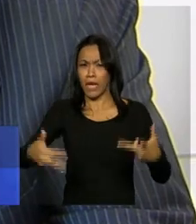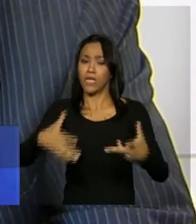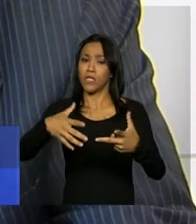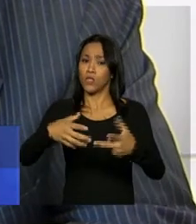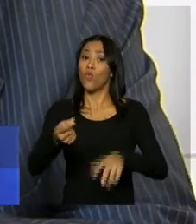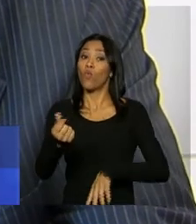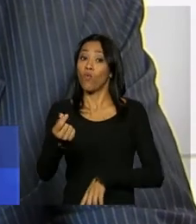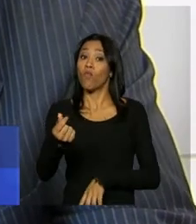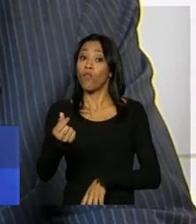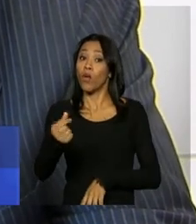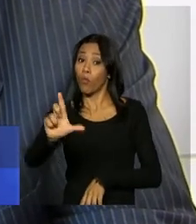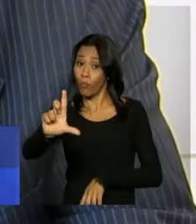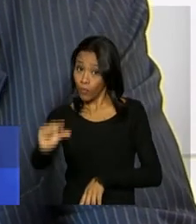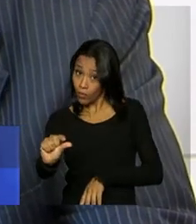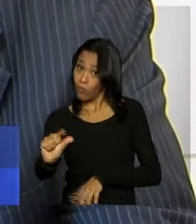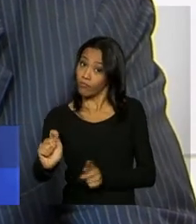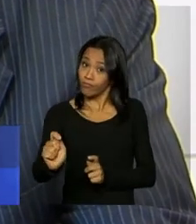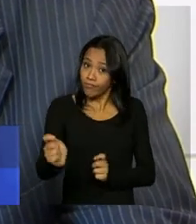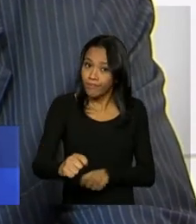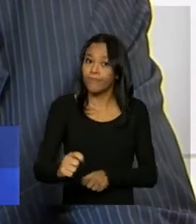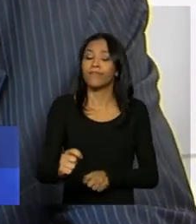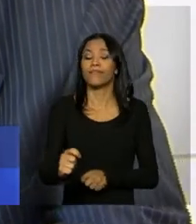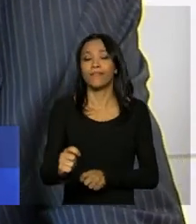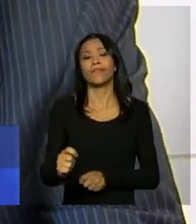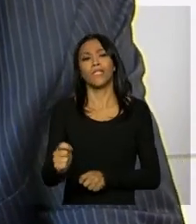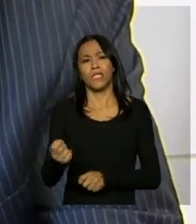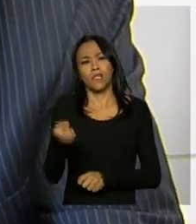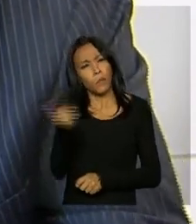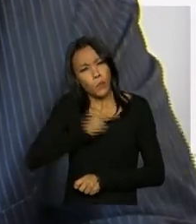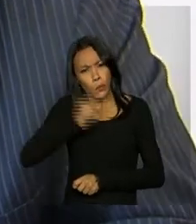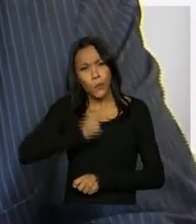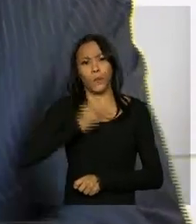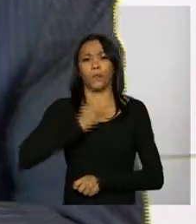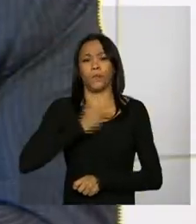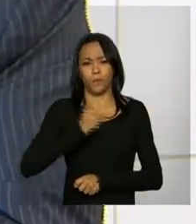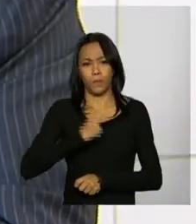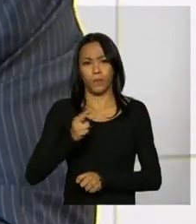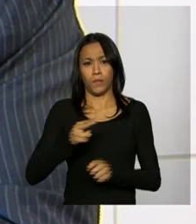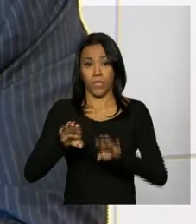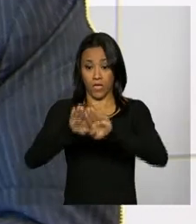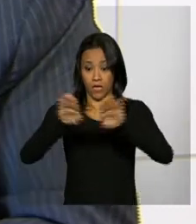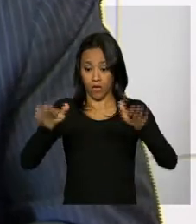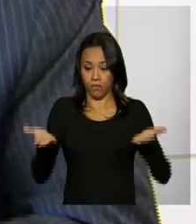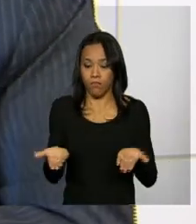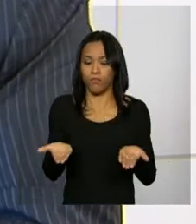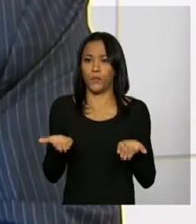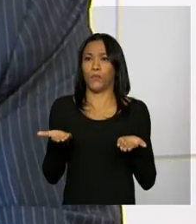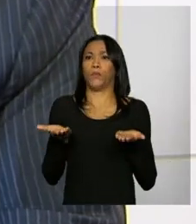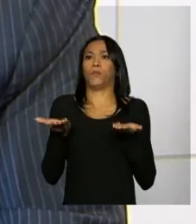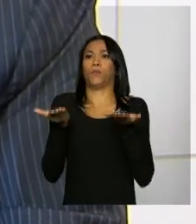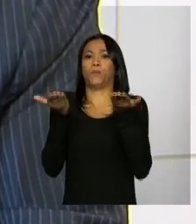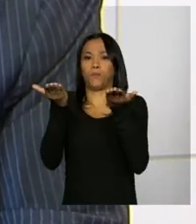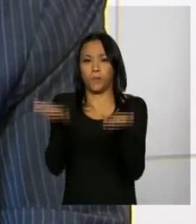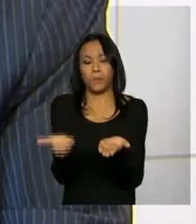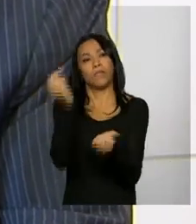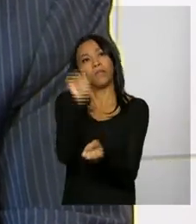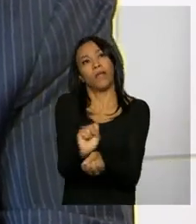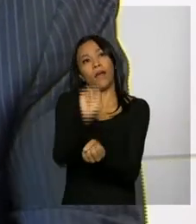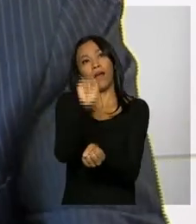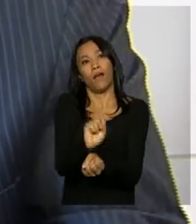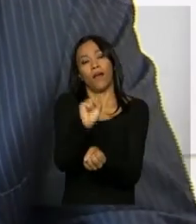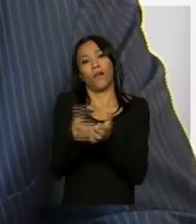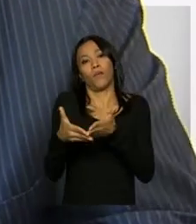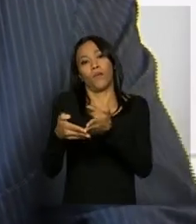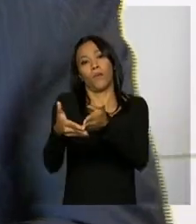o menor possível, com uma agilidade que a carga não tenha espera nos portos,